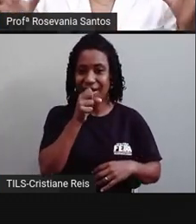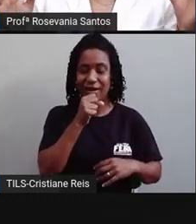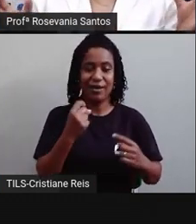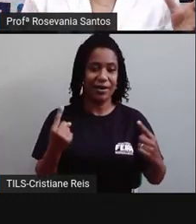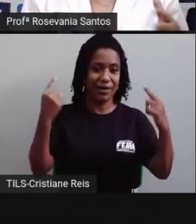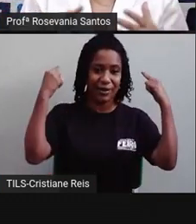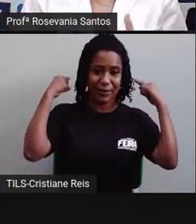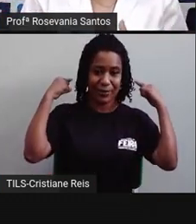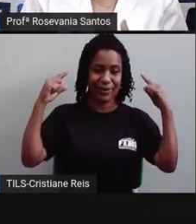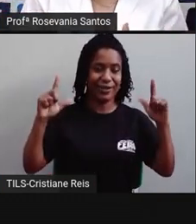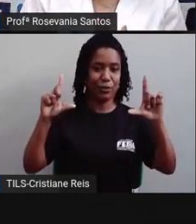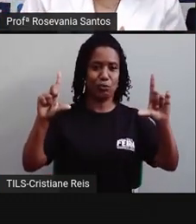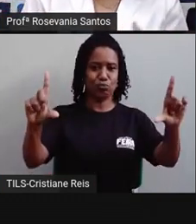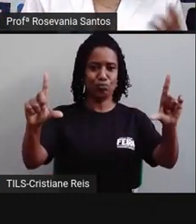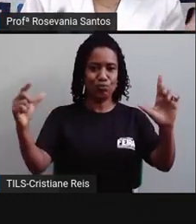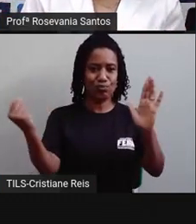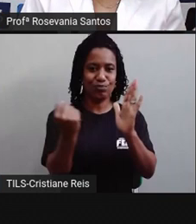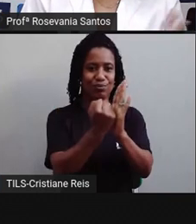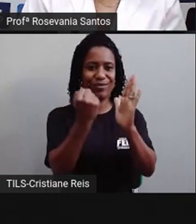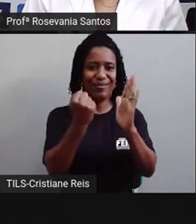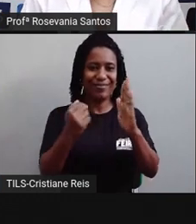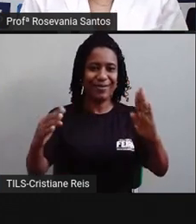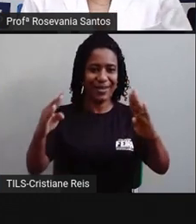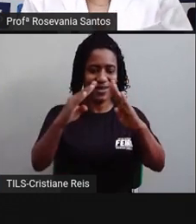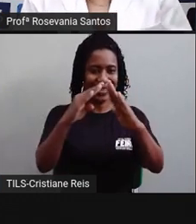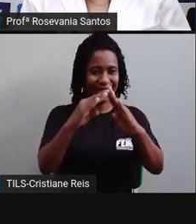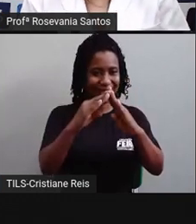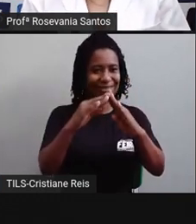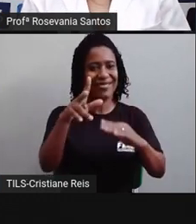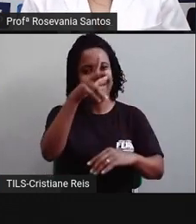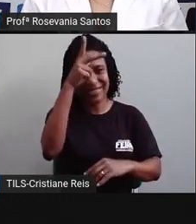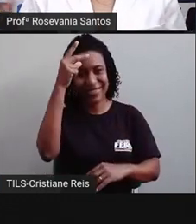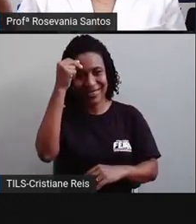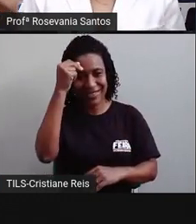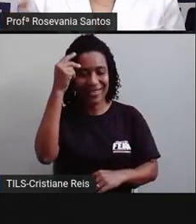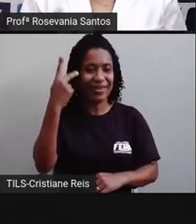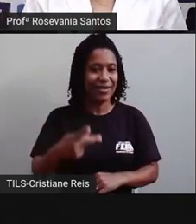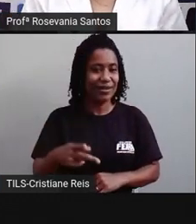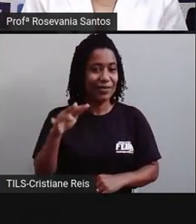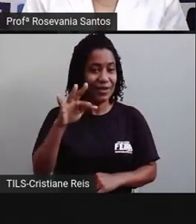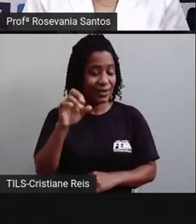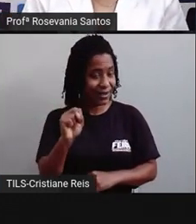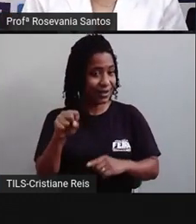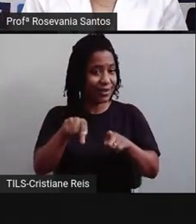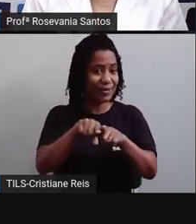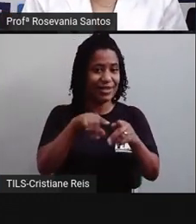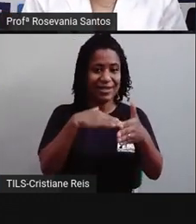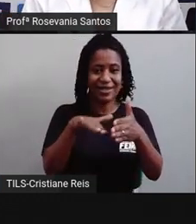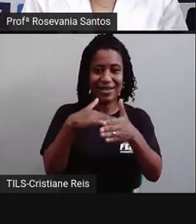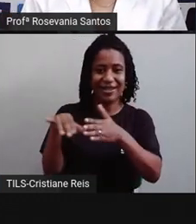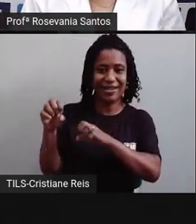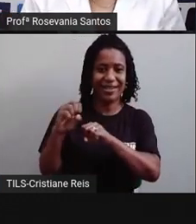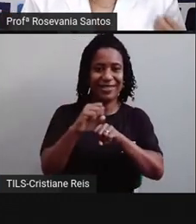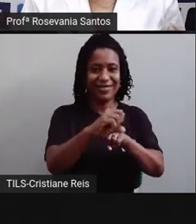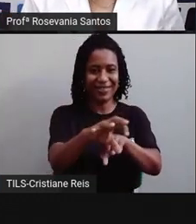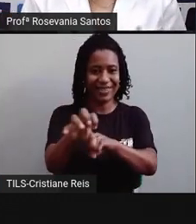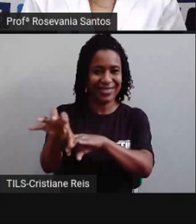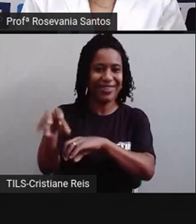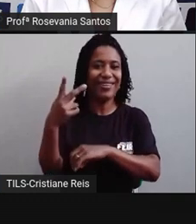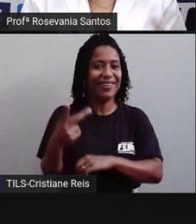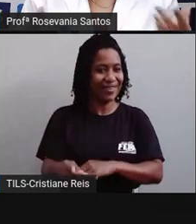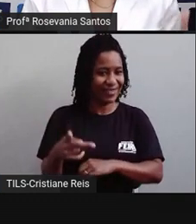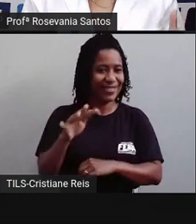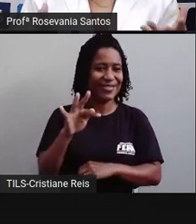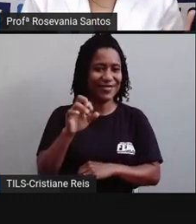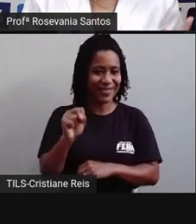um painel com a logomarca da Prefeitura Municipal de Feira de Santana e também da Secretaria da Educação do município. Além de uma